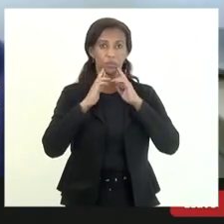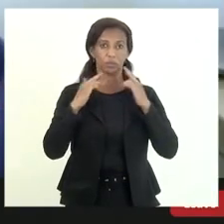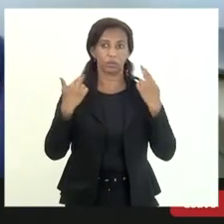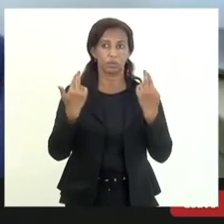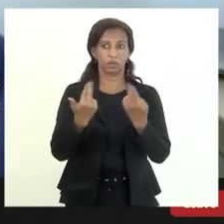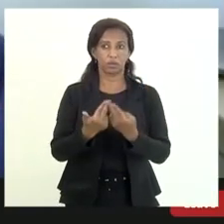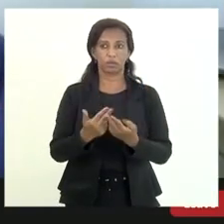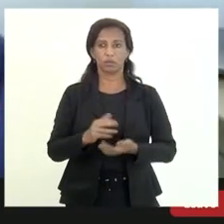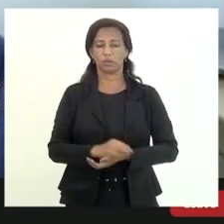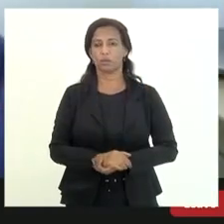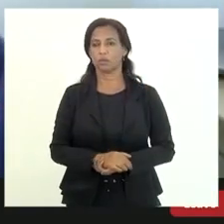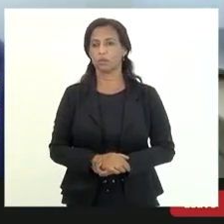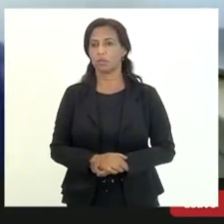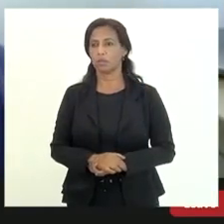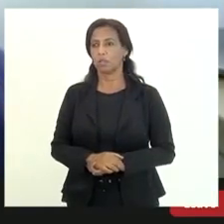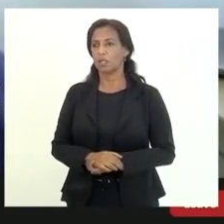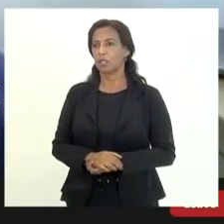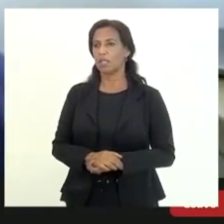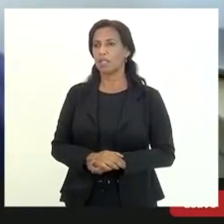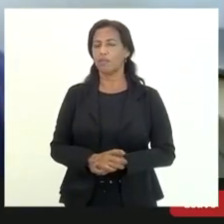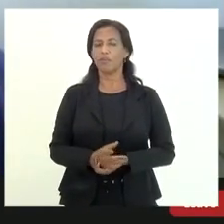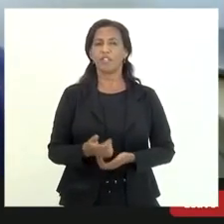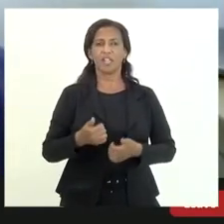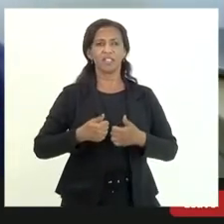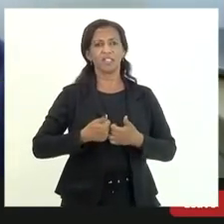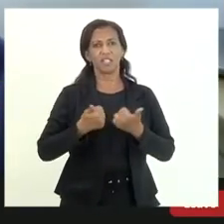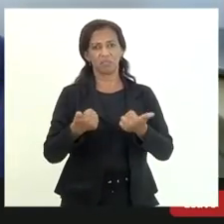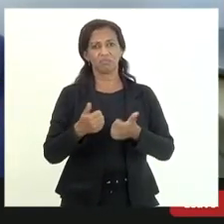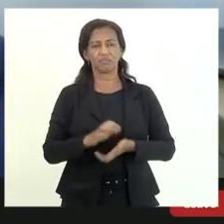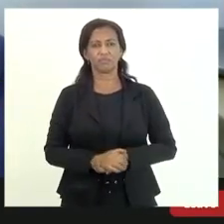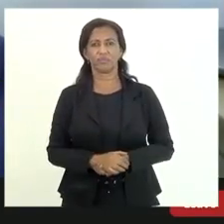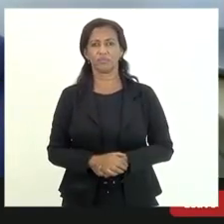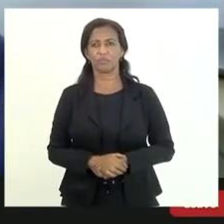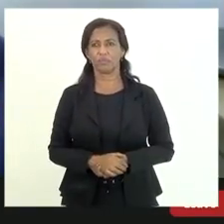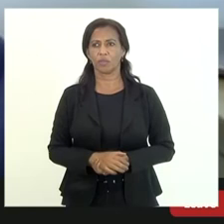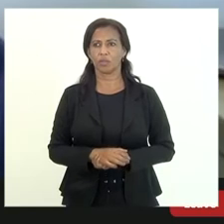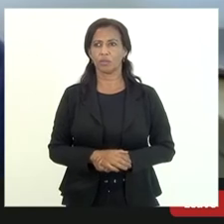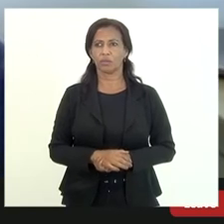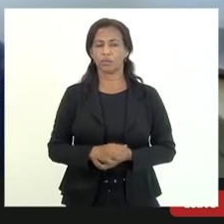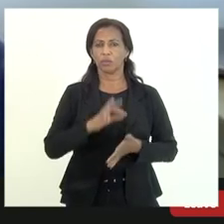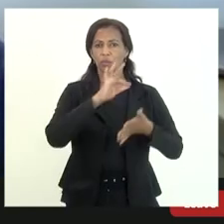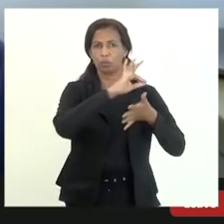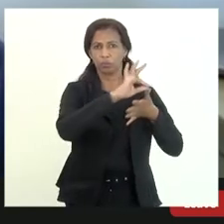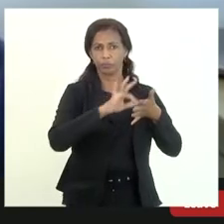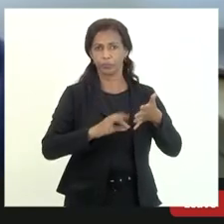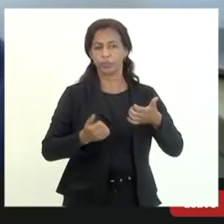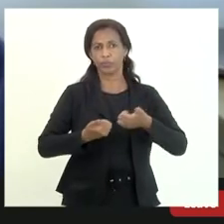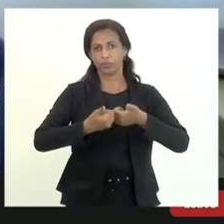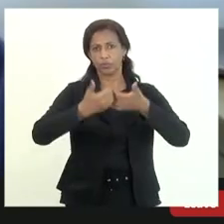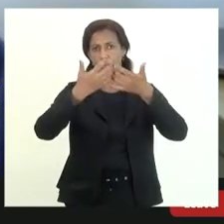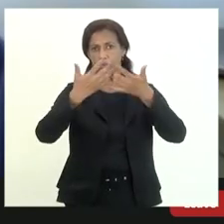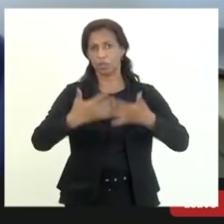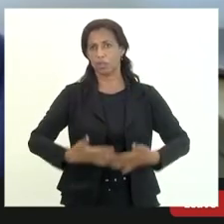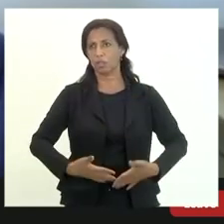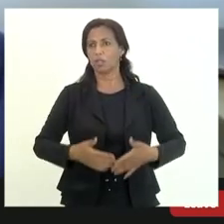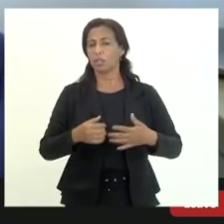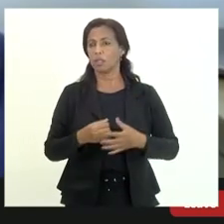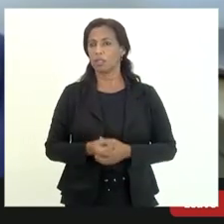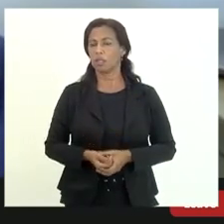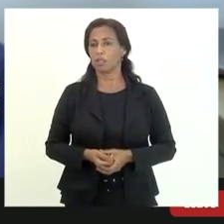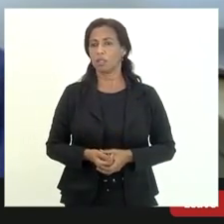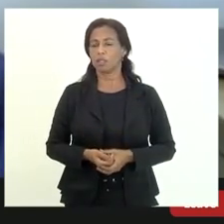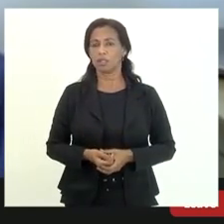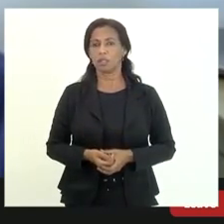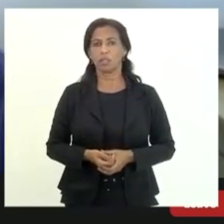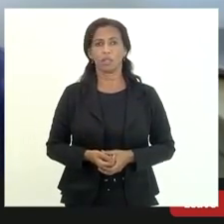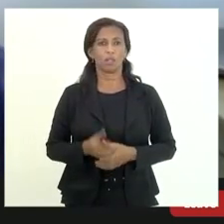foi muito positiva sobre os pontos de vista dos esclarecimentos jurídicos e